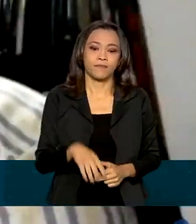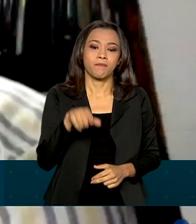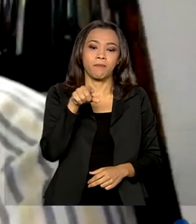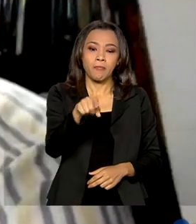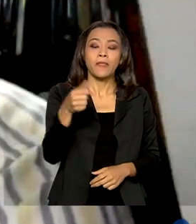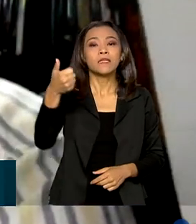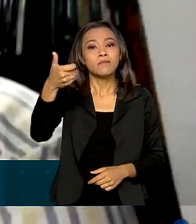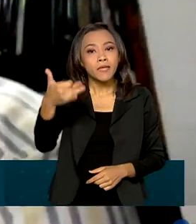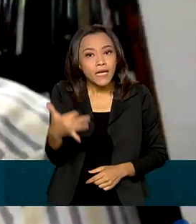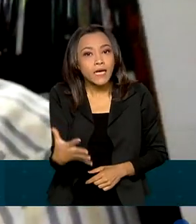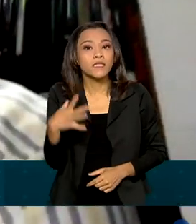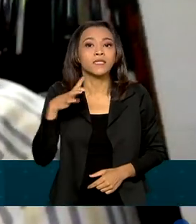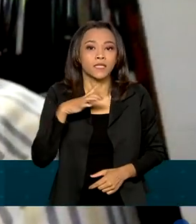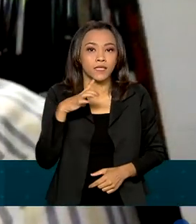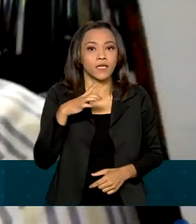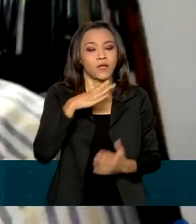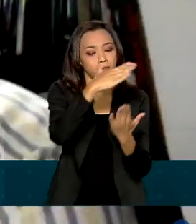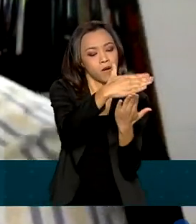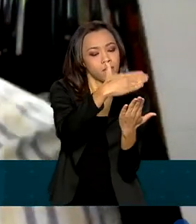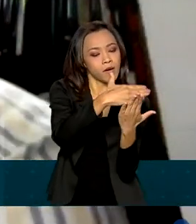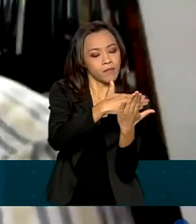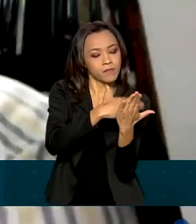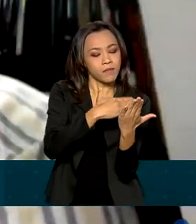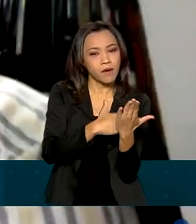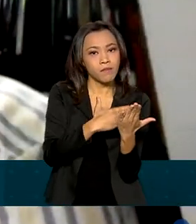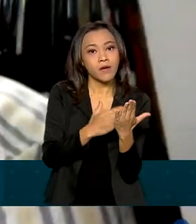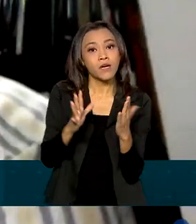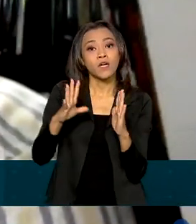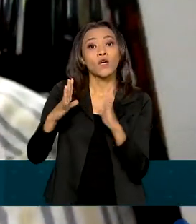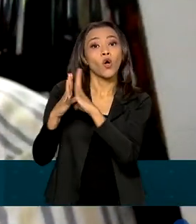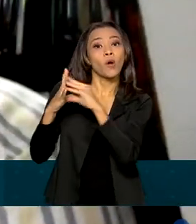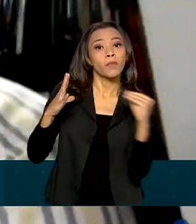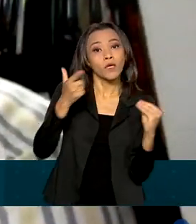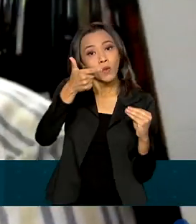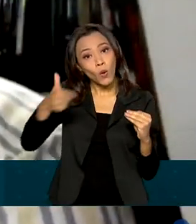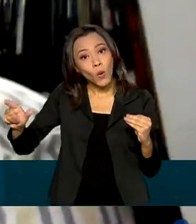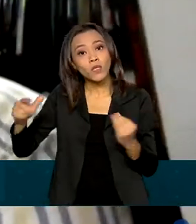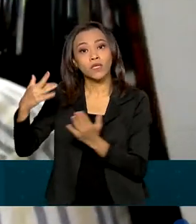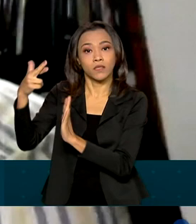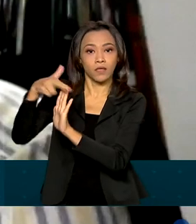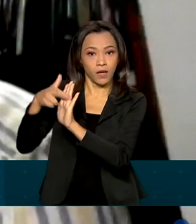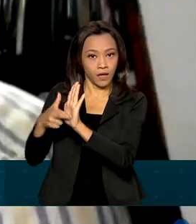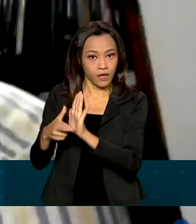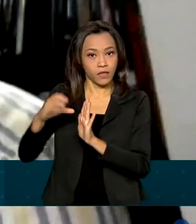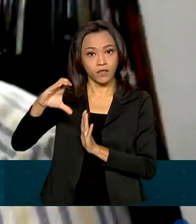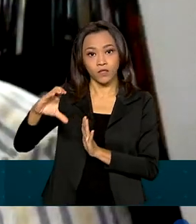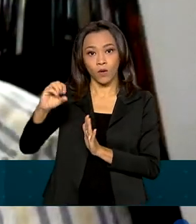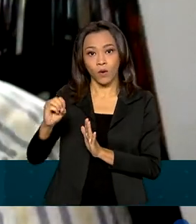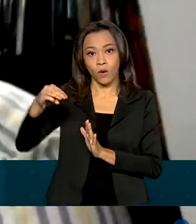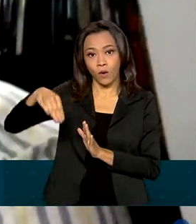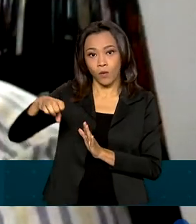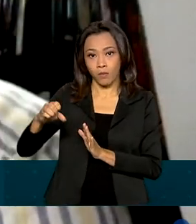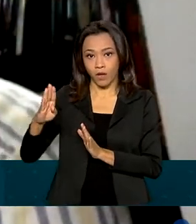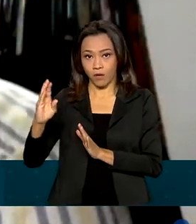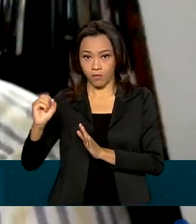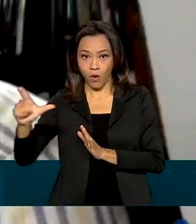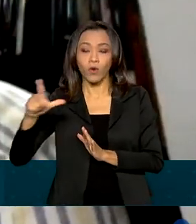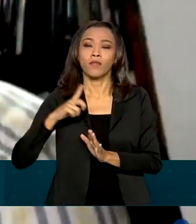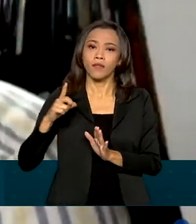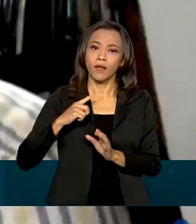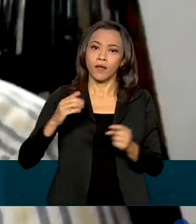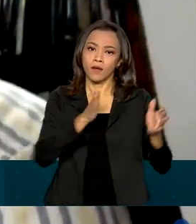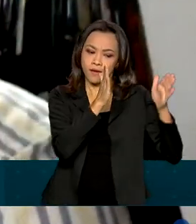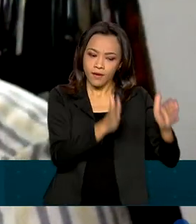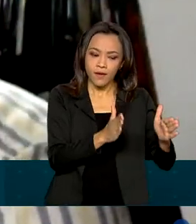evolução do protocolo sanitário da Comebol. Ele é dividido em várias fases. Ele dividido na fase de viagem, na